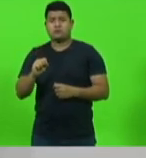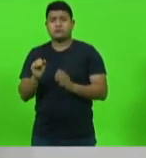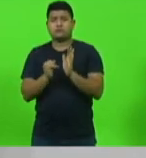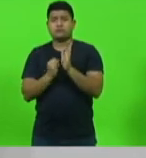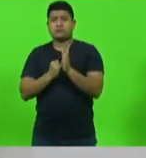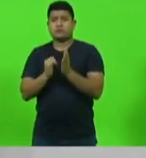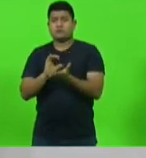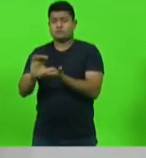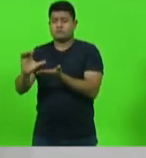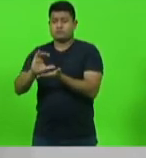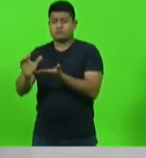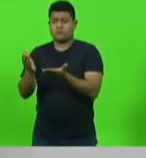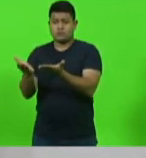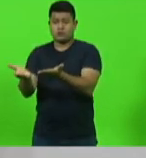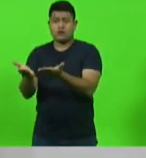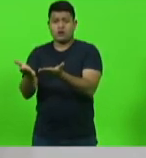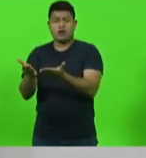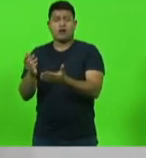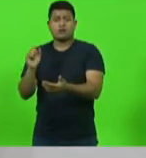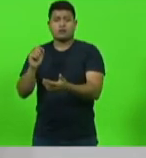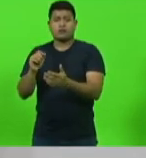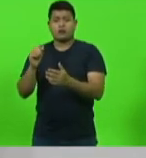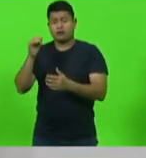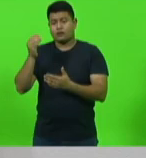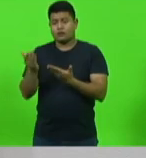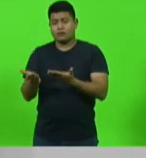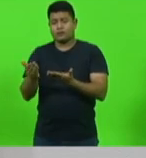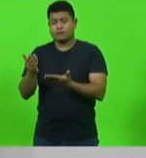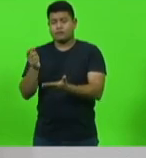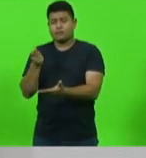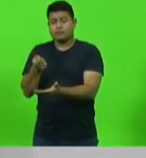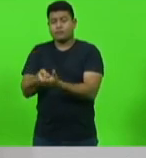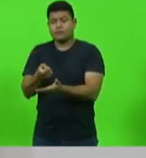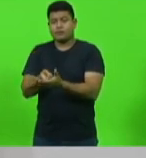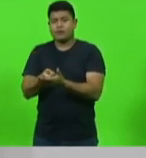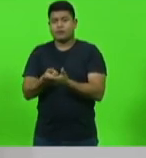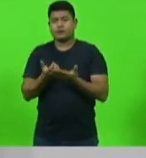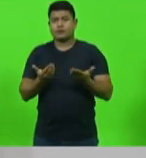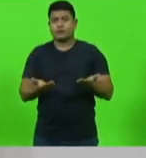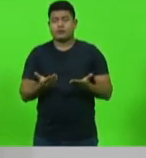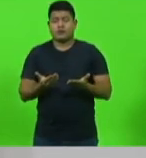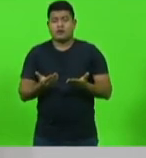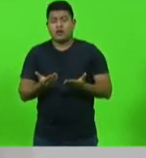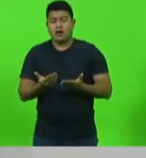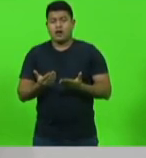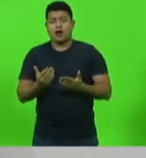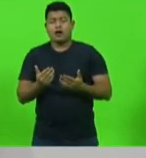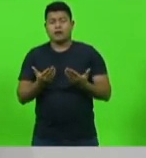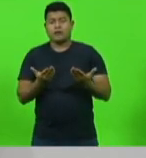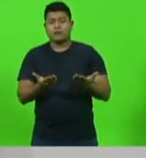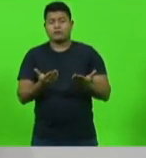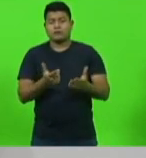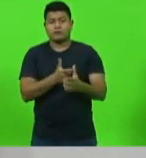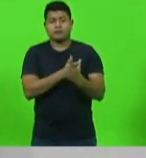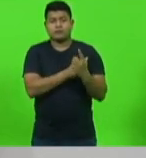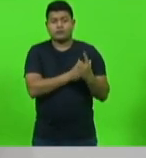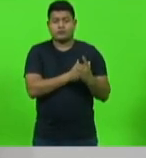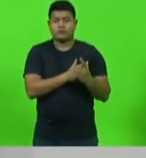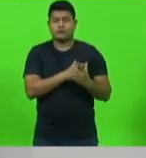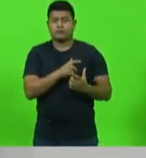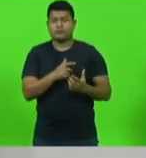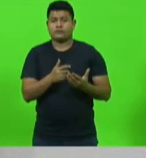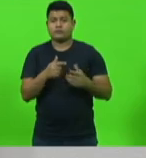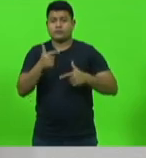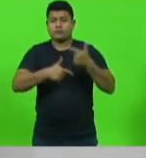algumas empresas para poder pagar a conta do funcionalismo público que hoje gira em torno de 335 bilhões. então teria